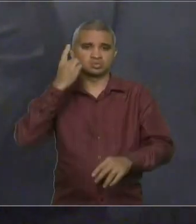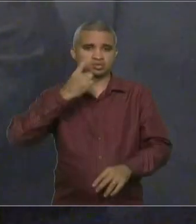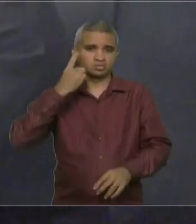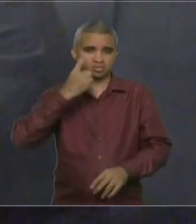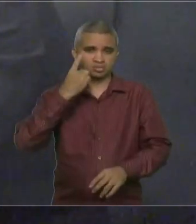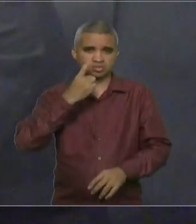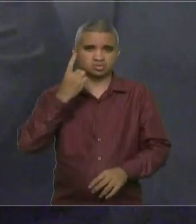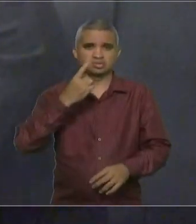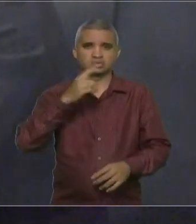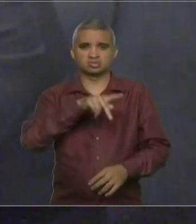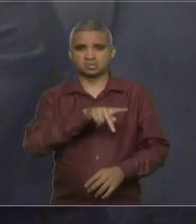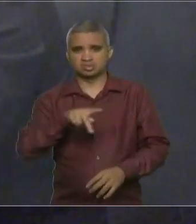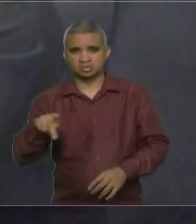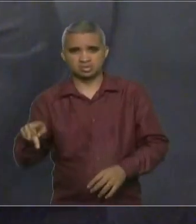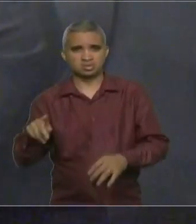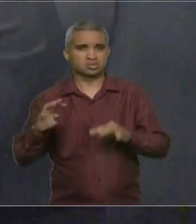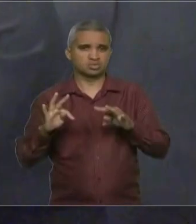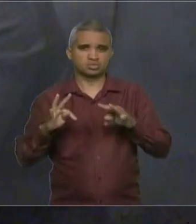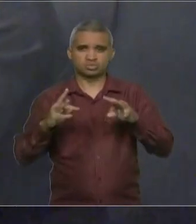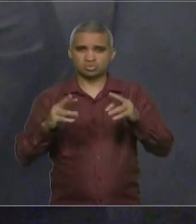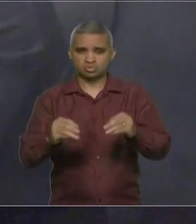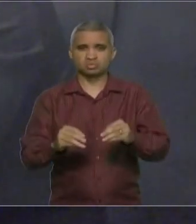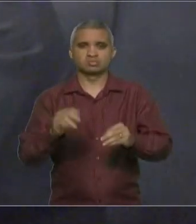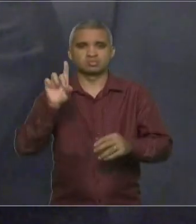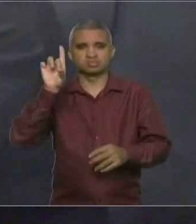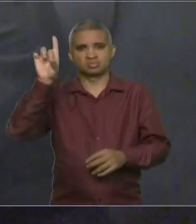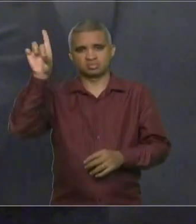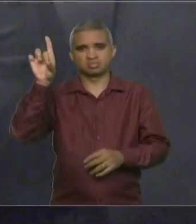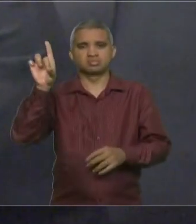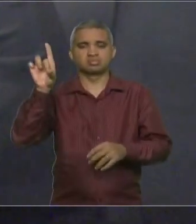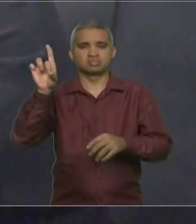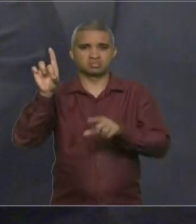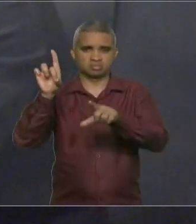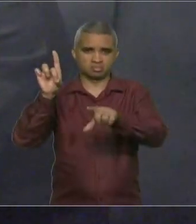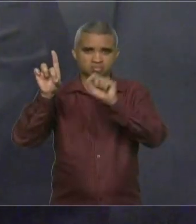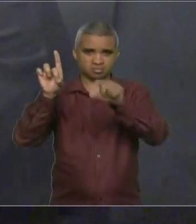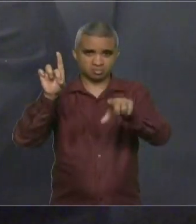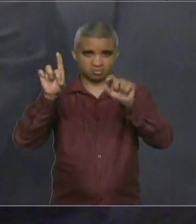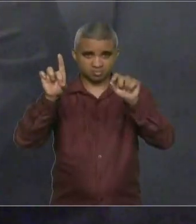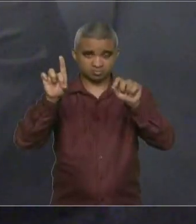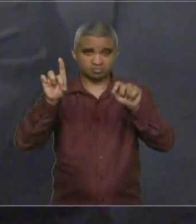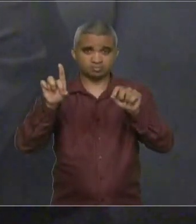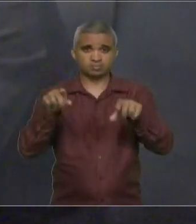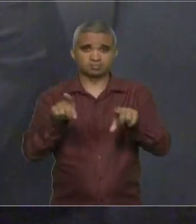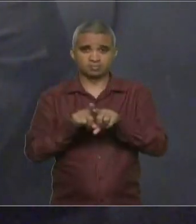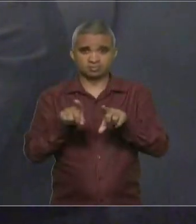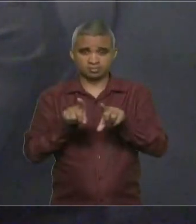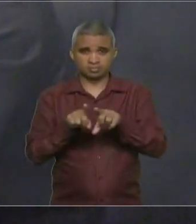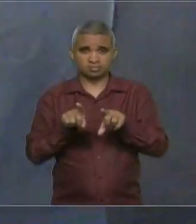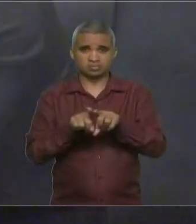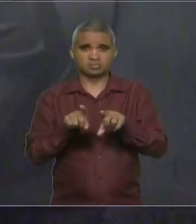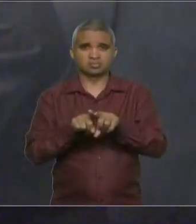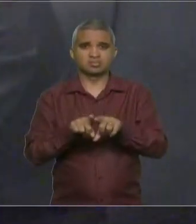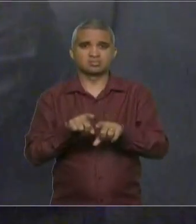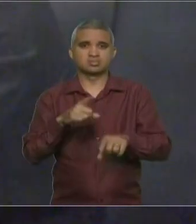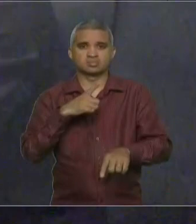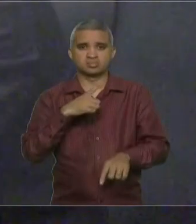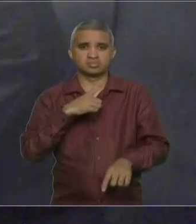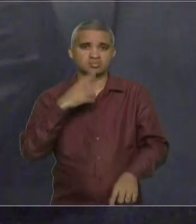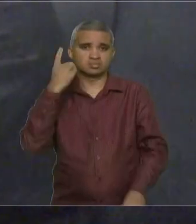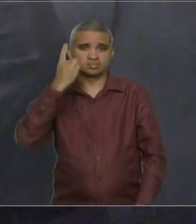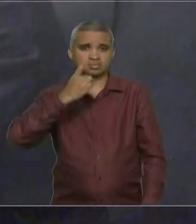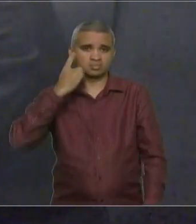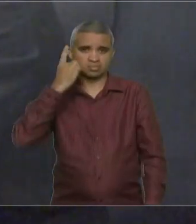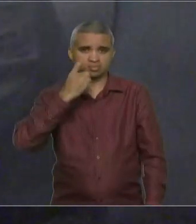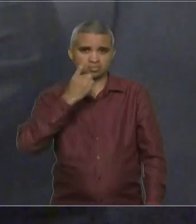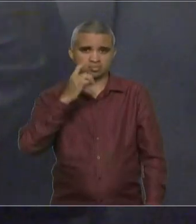povo. Verdade. E eu gostaria de fazer um pedido à Vossa Excelência. Nós temos aqui vários, como aqui o mesmo deputado Edvaldo